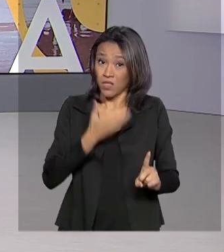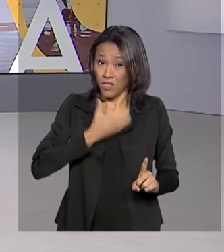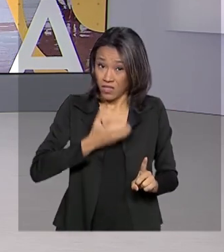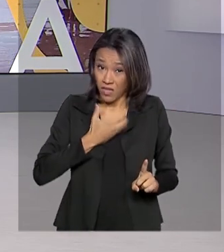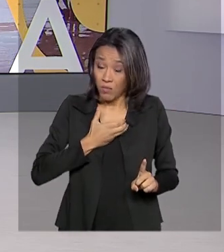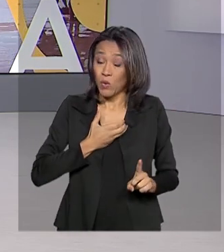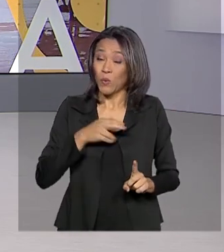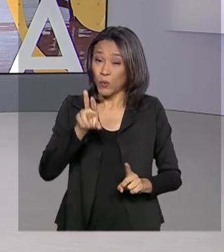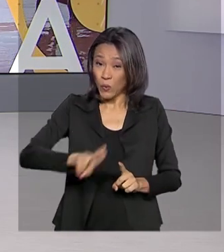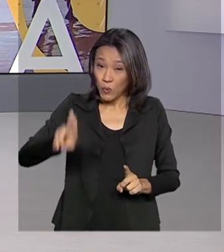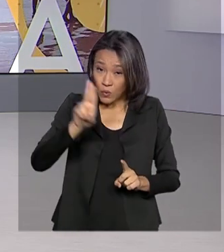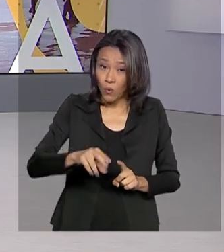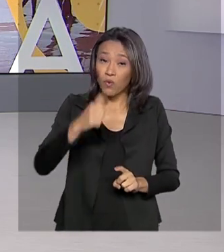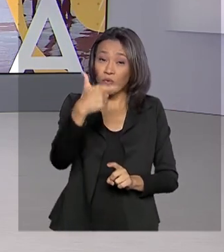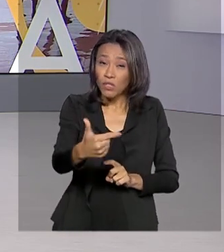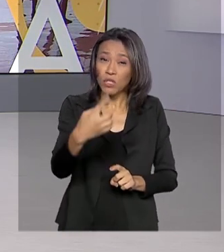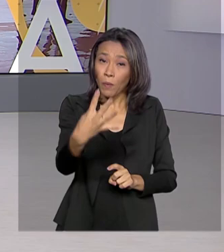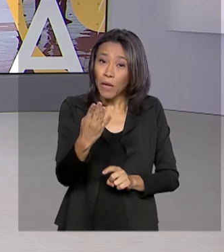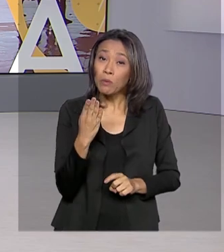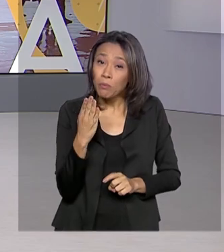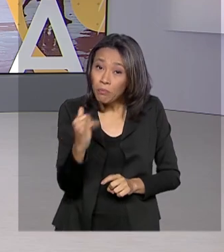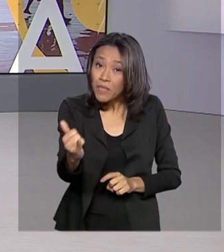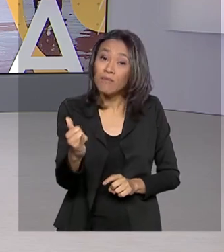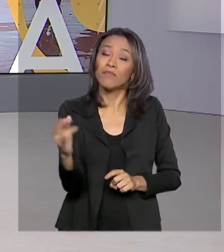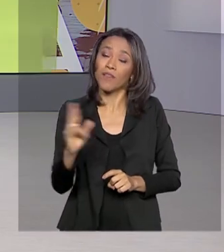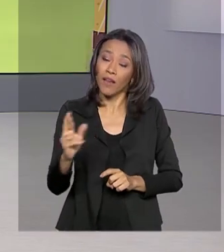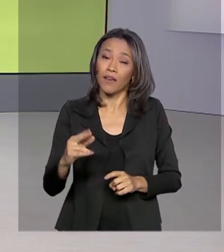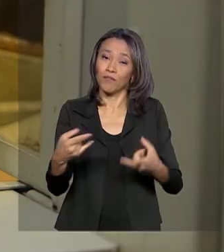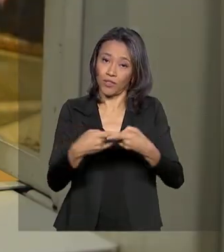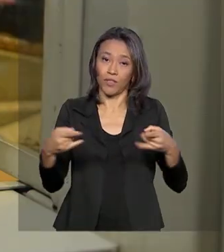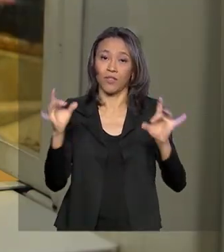mais de 24 bilhões de reais no cheque especial.